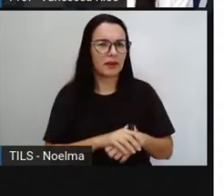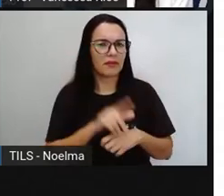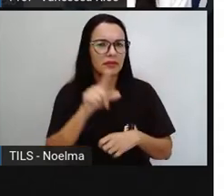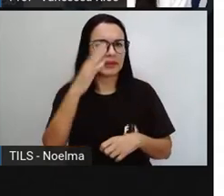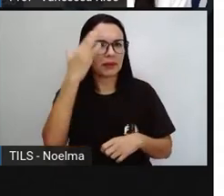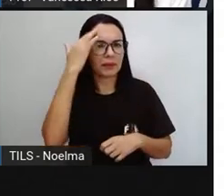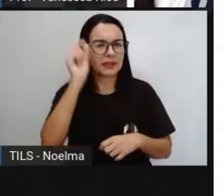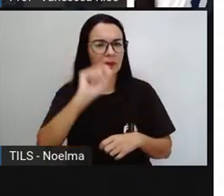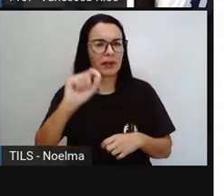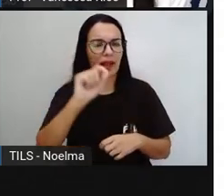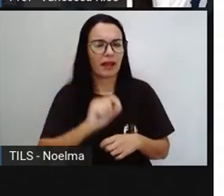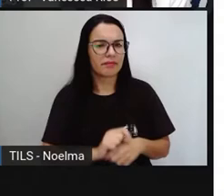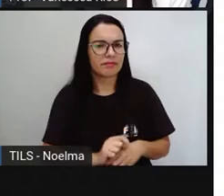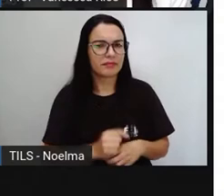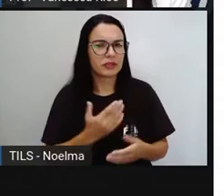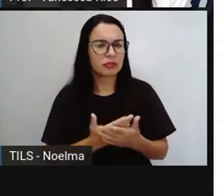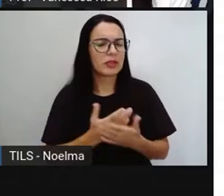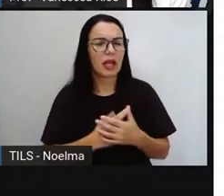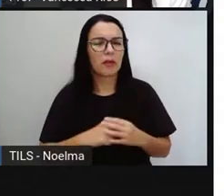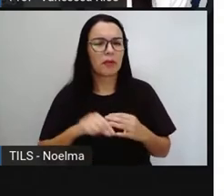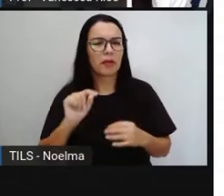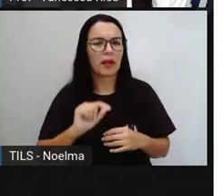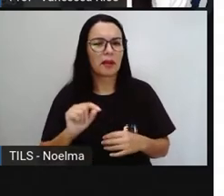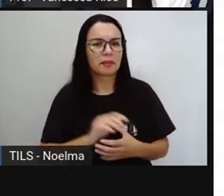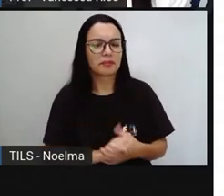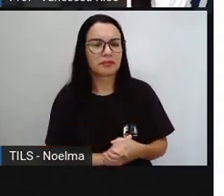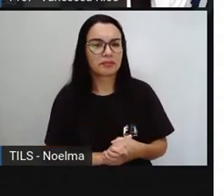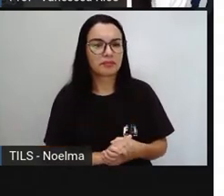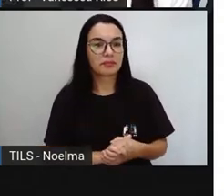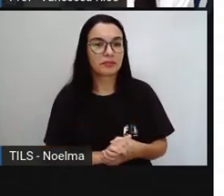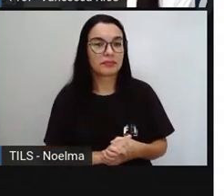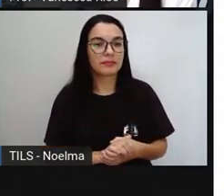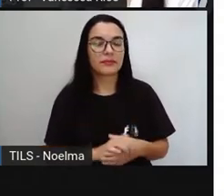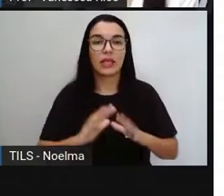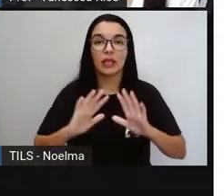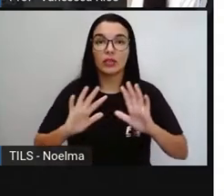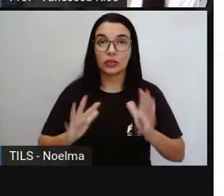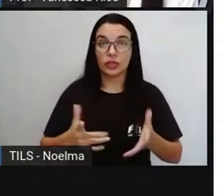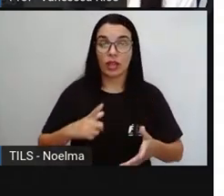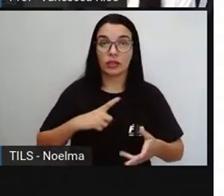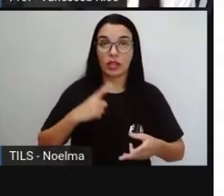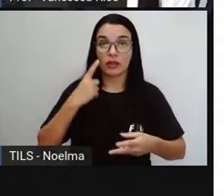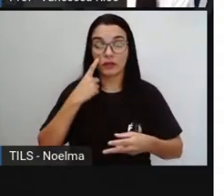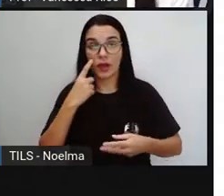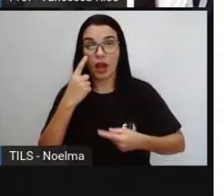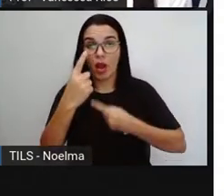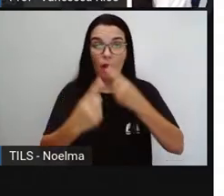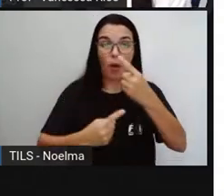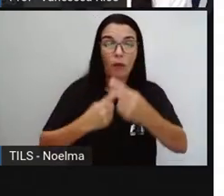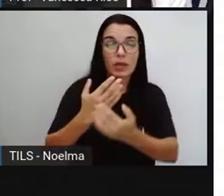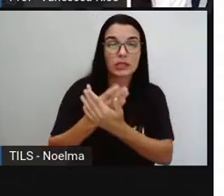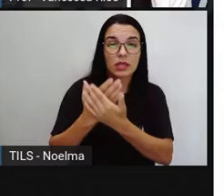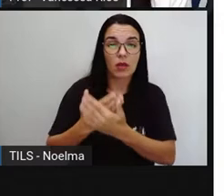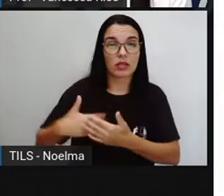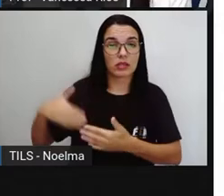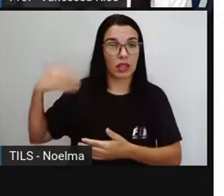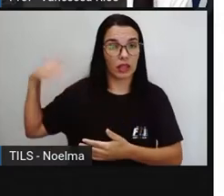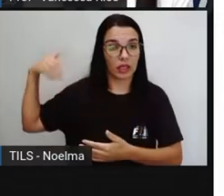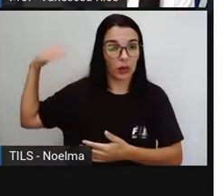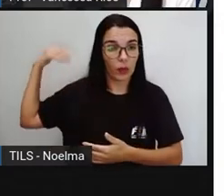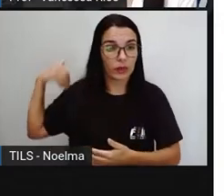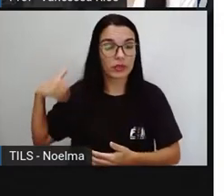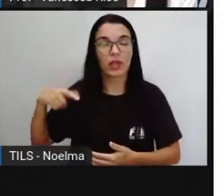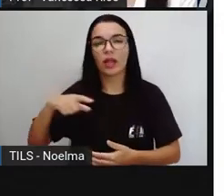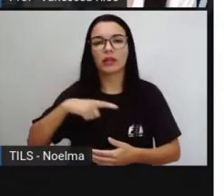estudar sobre o quê? Olhem só, a gente já vem observando em aulas anteriores, não é?